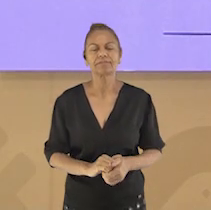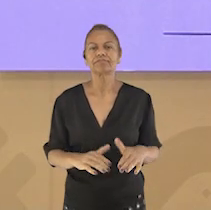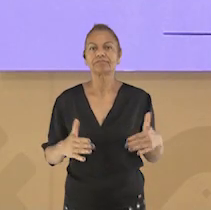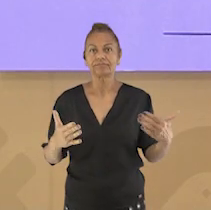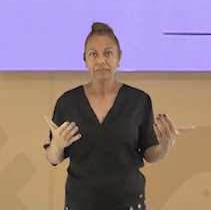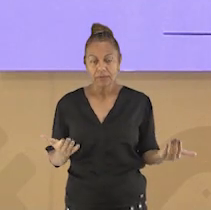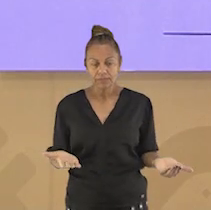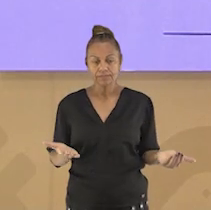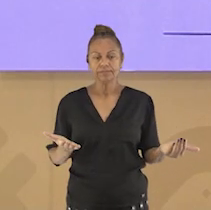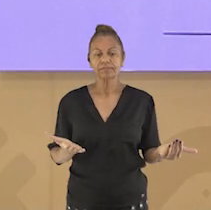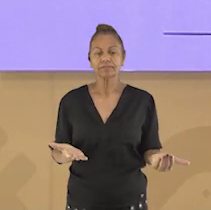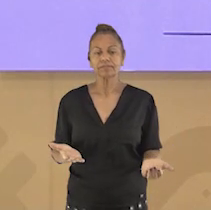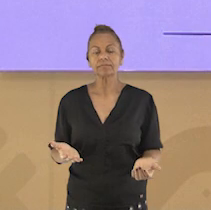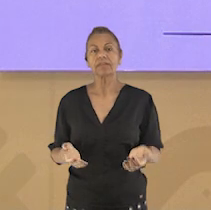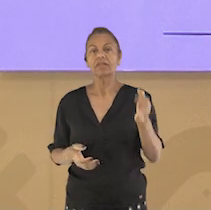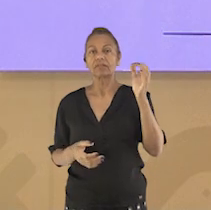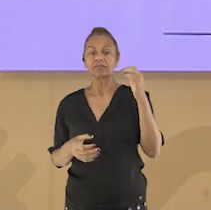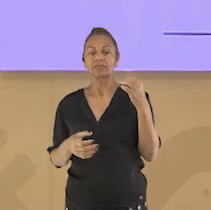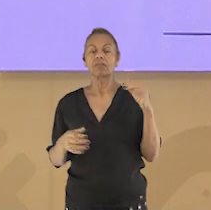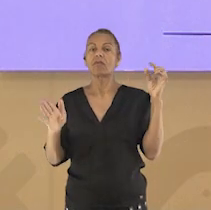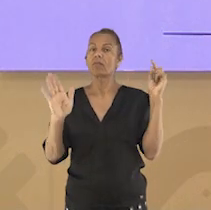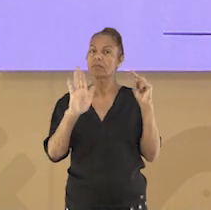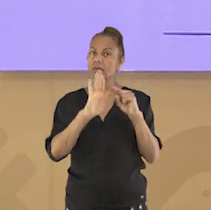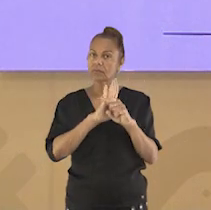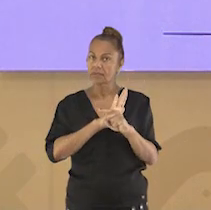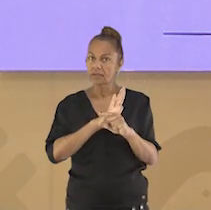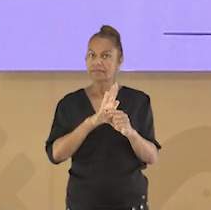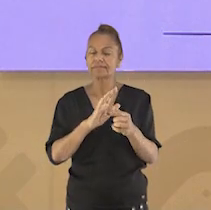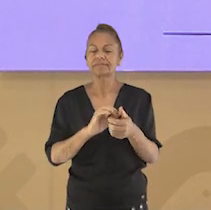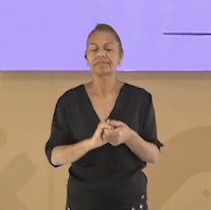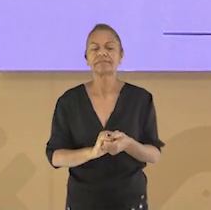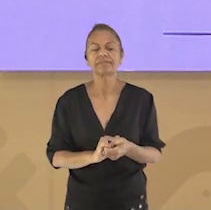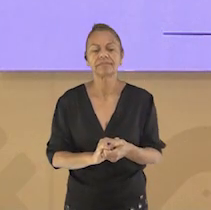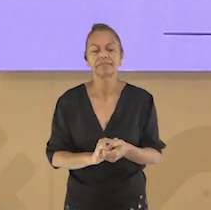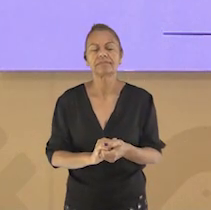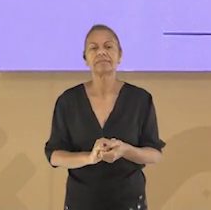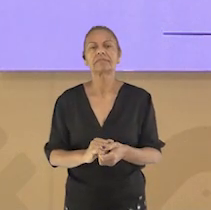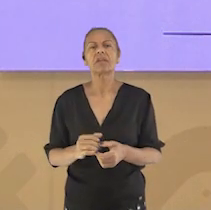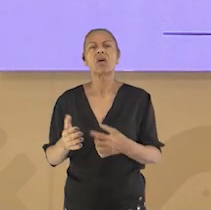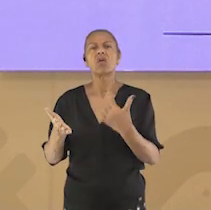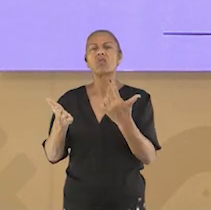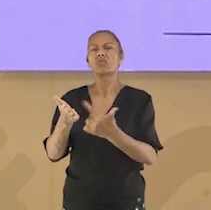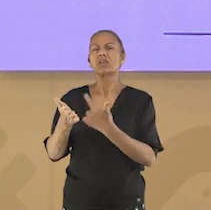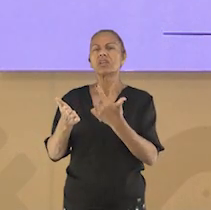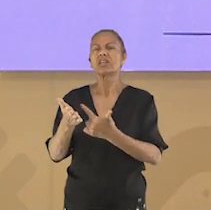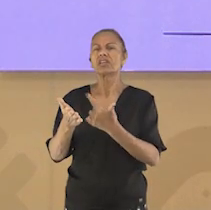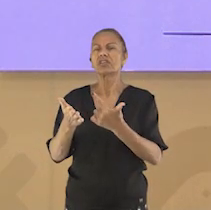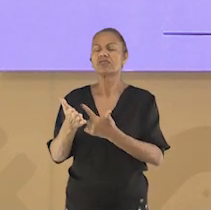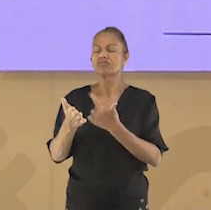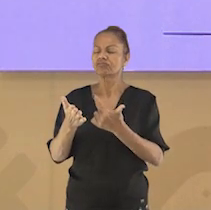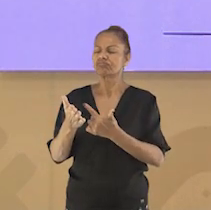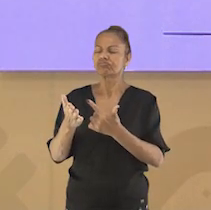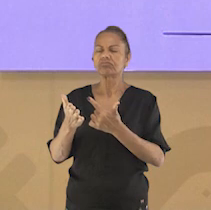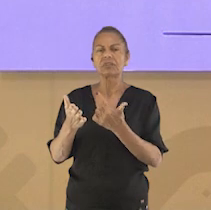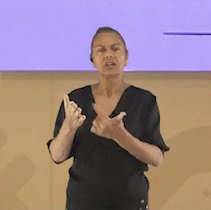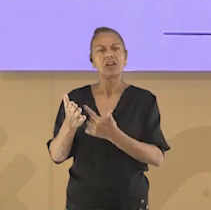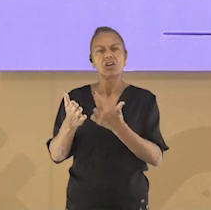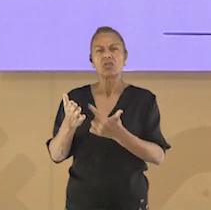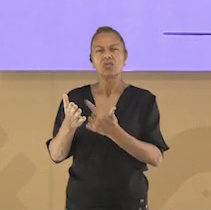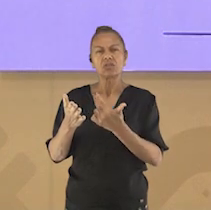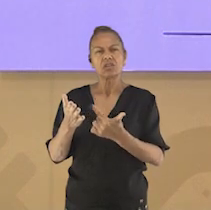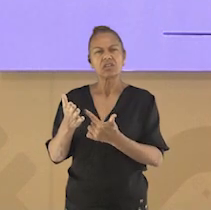aula. A pergunta é o seguinte. Qual é o livro sagrado do cristianismo mais vendido no mundo?